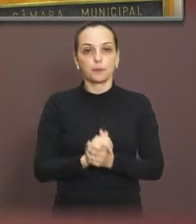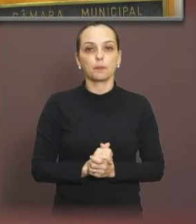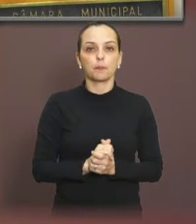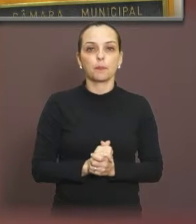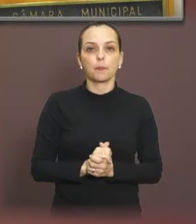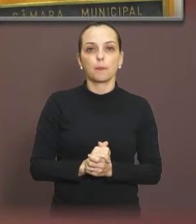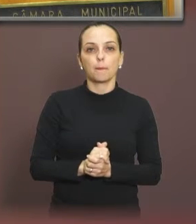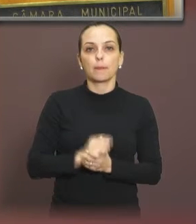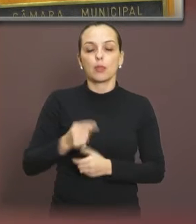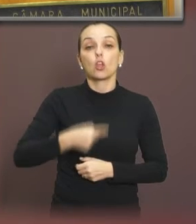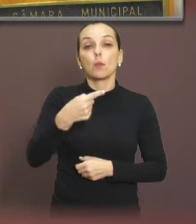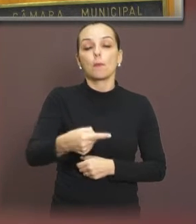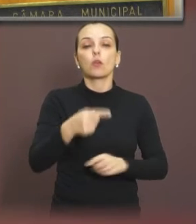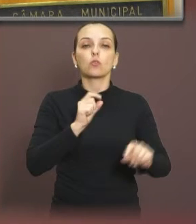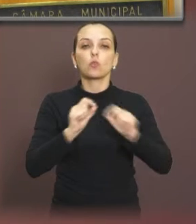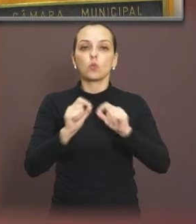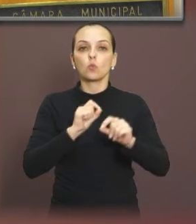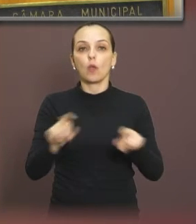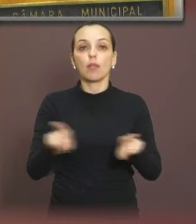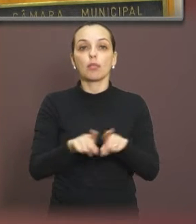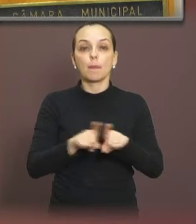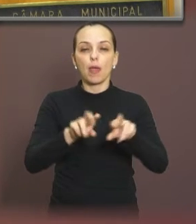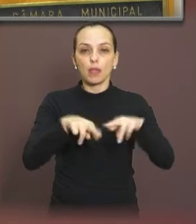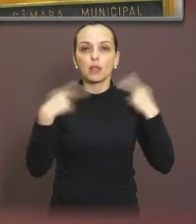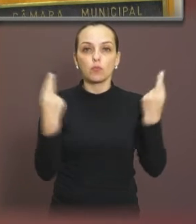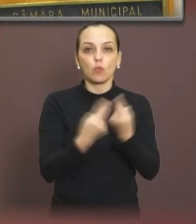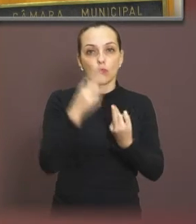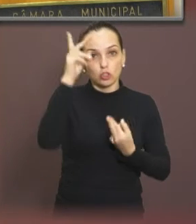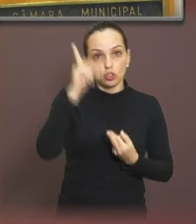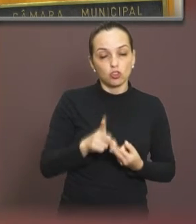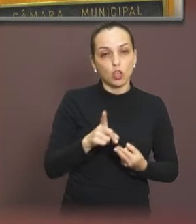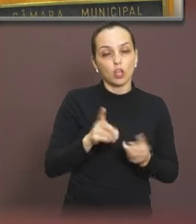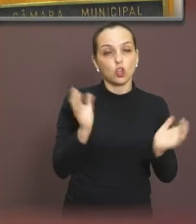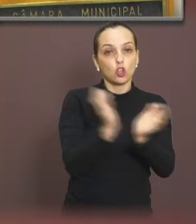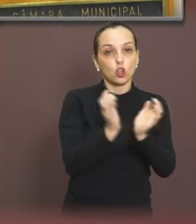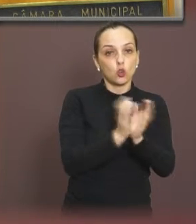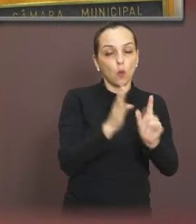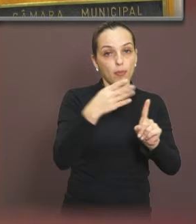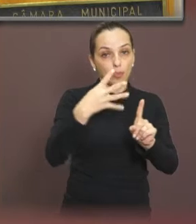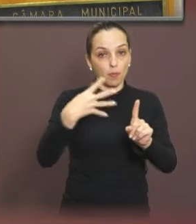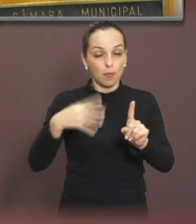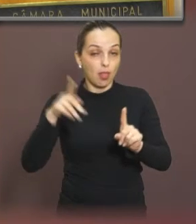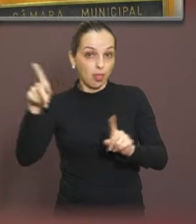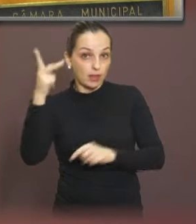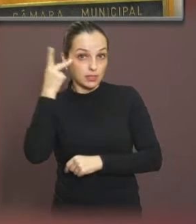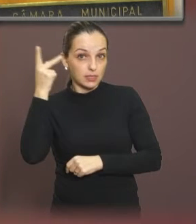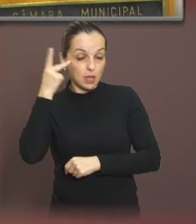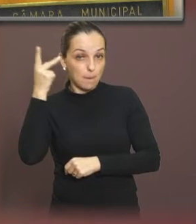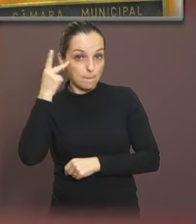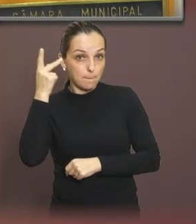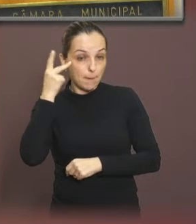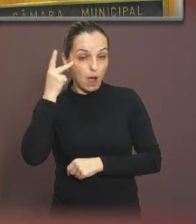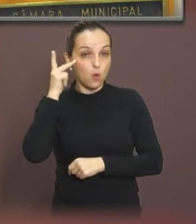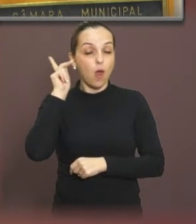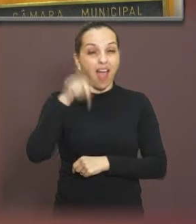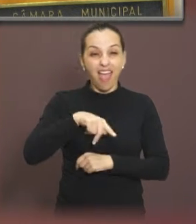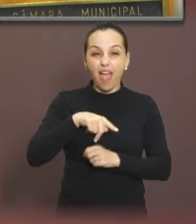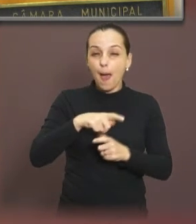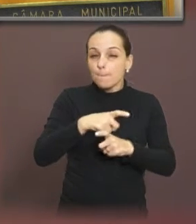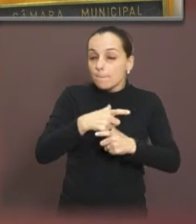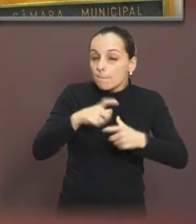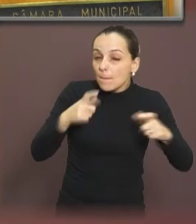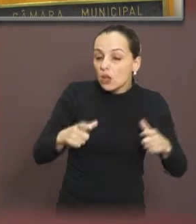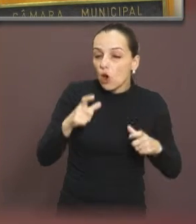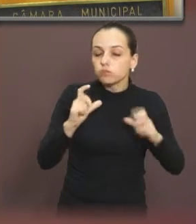Próximo slide, por favor. Nós também tivemos reunião com a diretoria da Parada LGBT de São Paulo. É importante dizer que a Parada LGBT de São Paulo é a maior